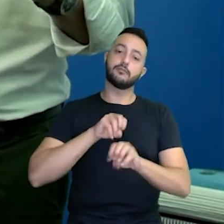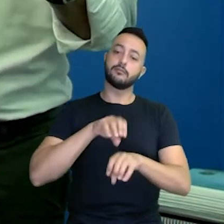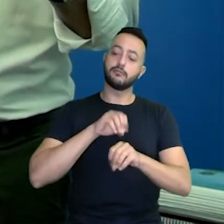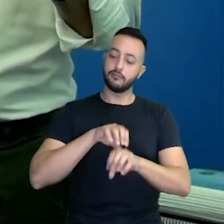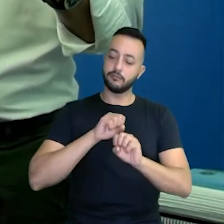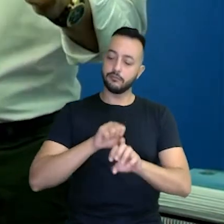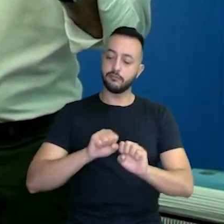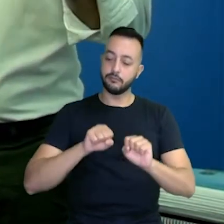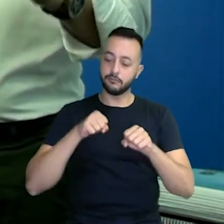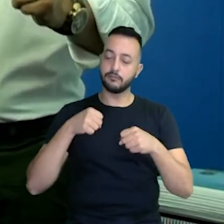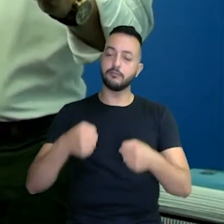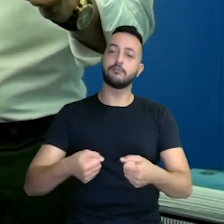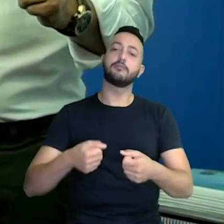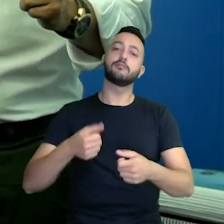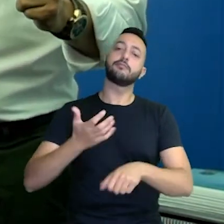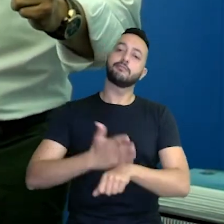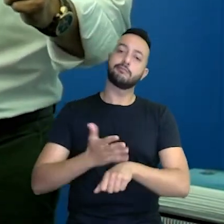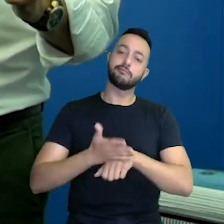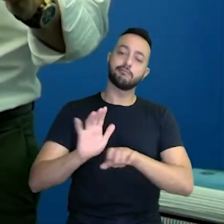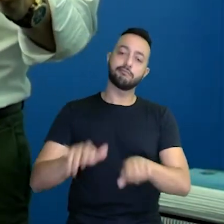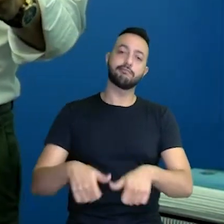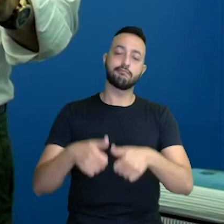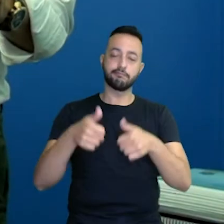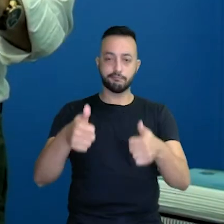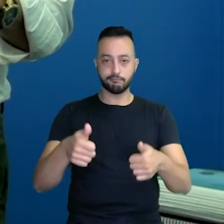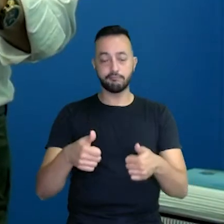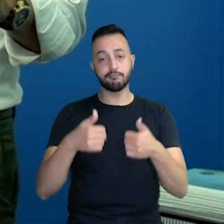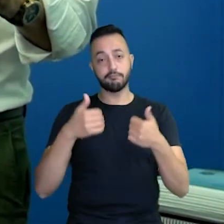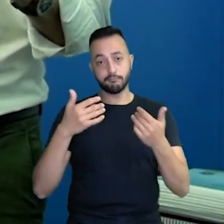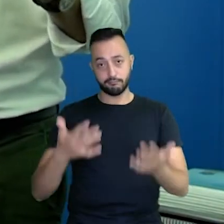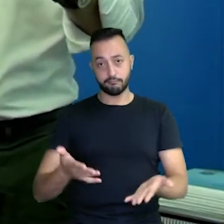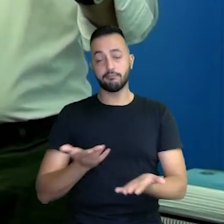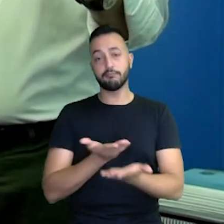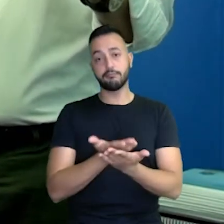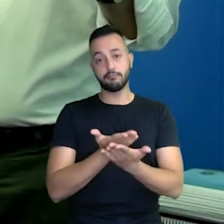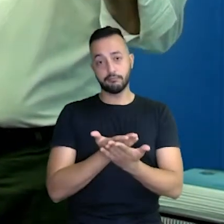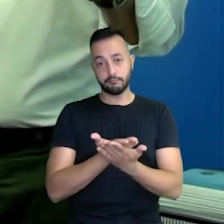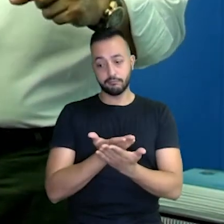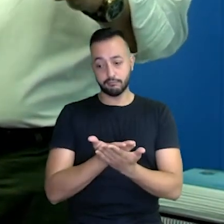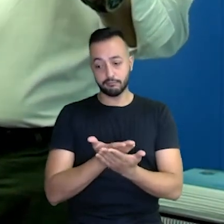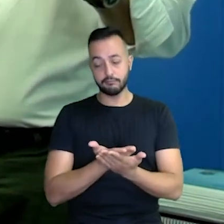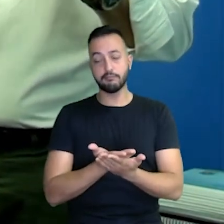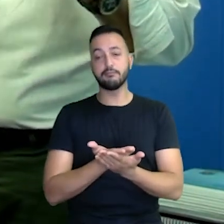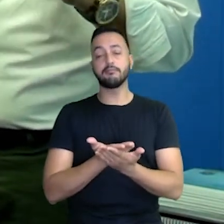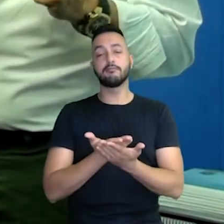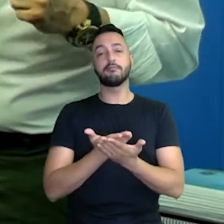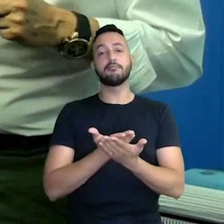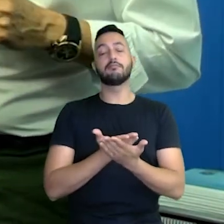para preparar o melhor para as suas aulas, nos